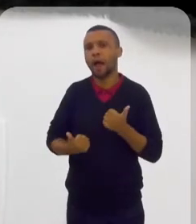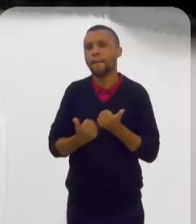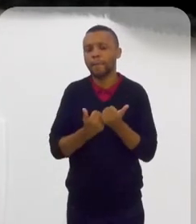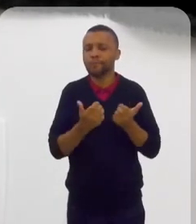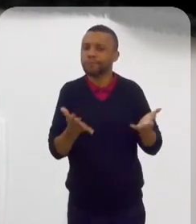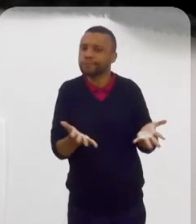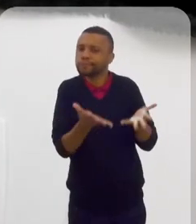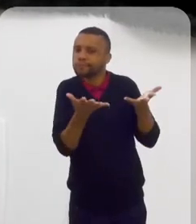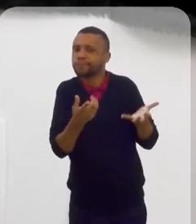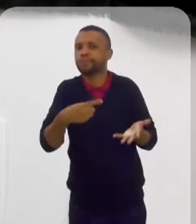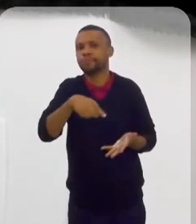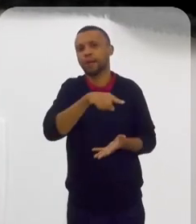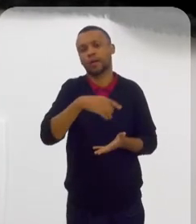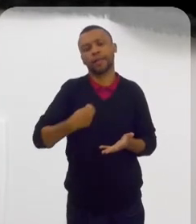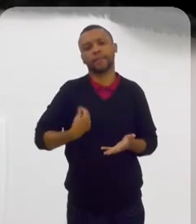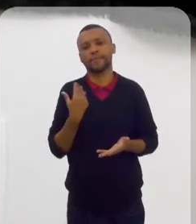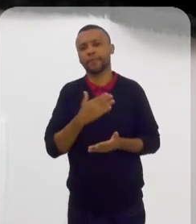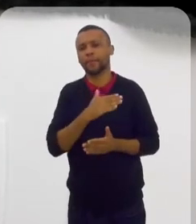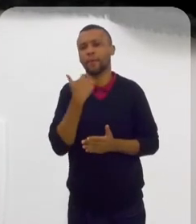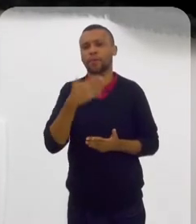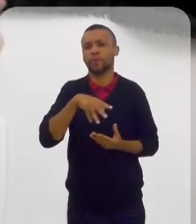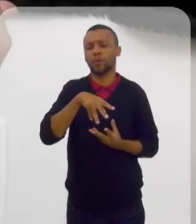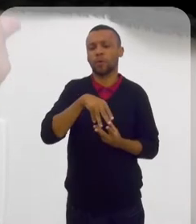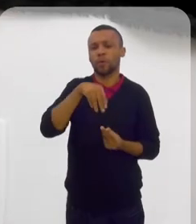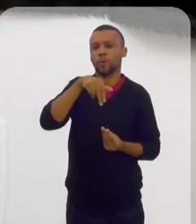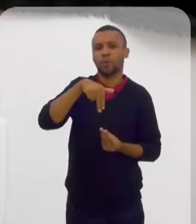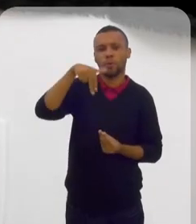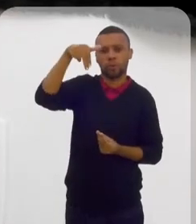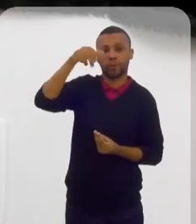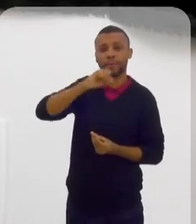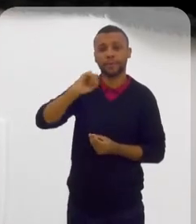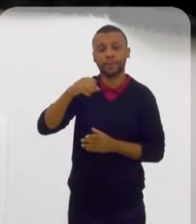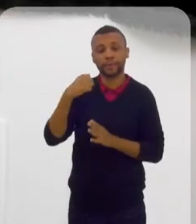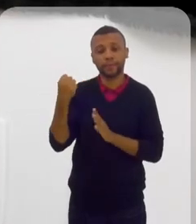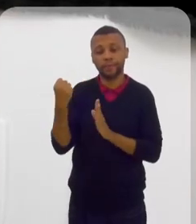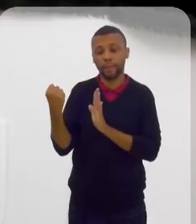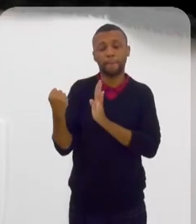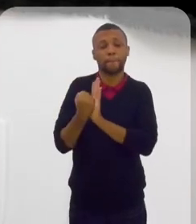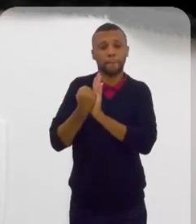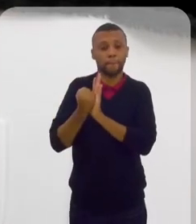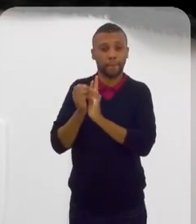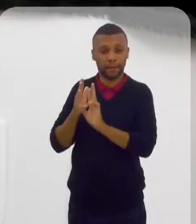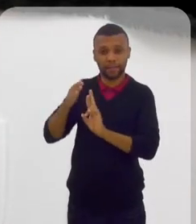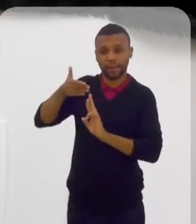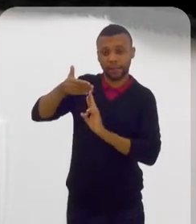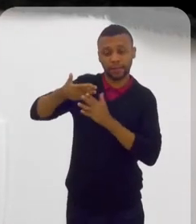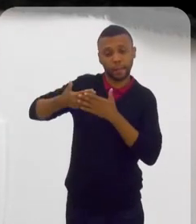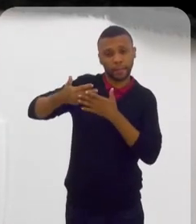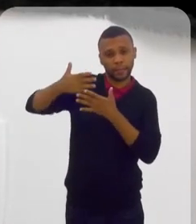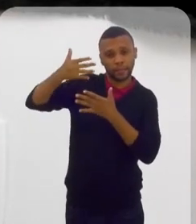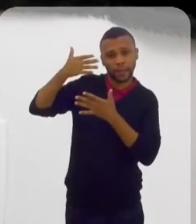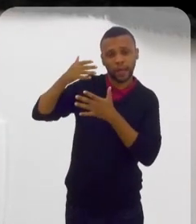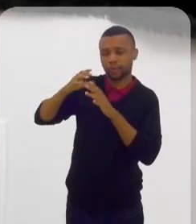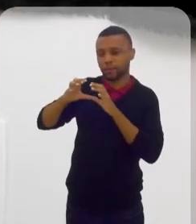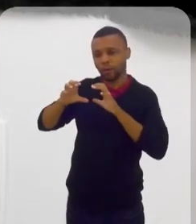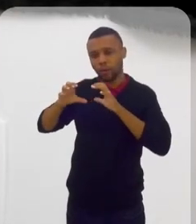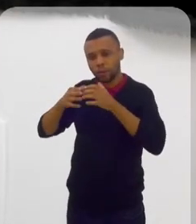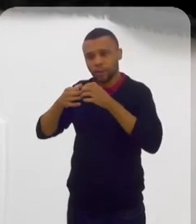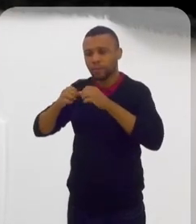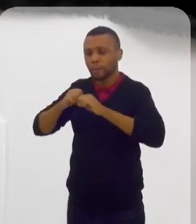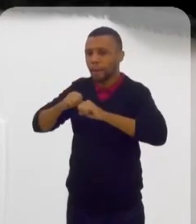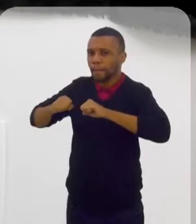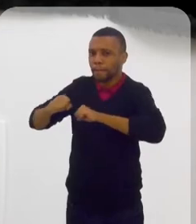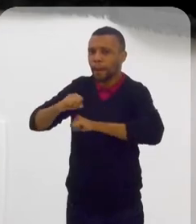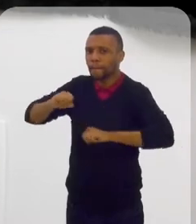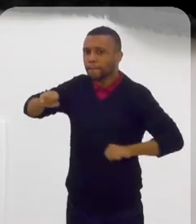Tanto que uma das questões é se você deixa um legado para trás, como um filho, algo para a humanidade que ela utiliza